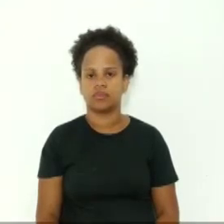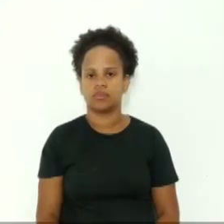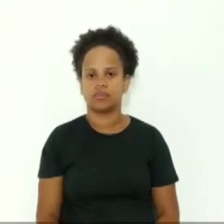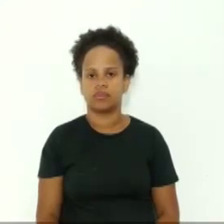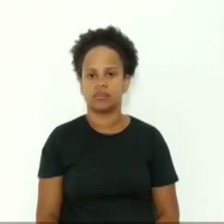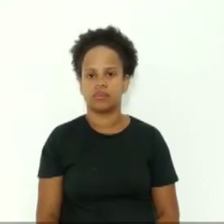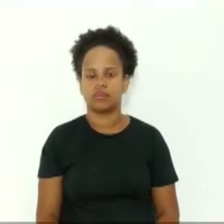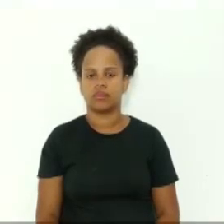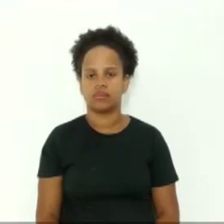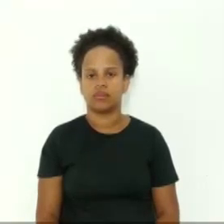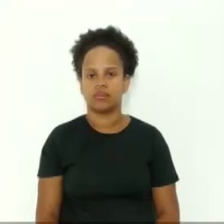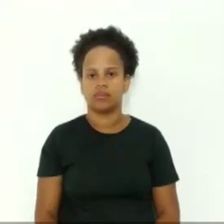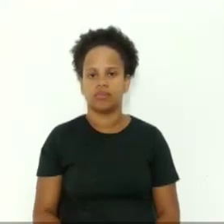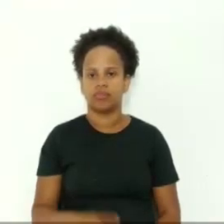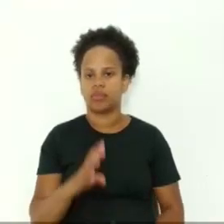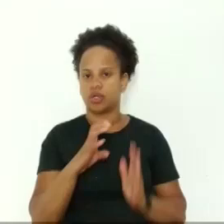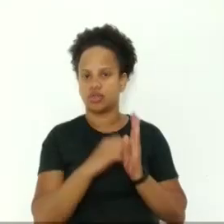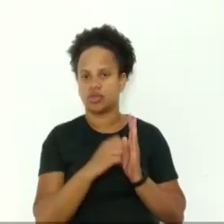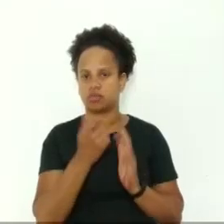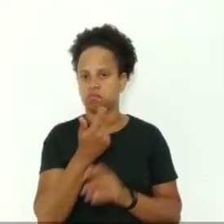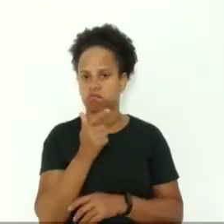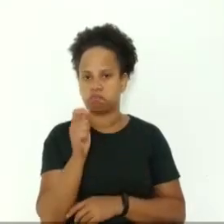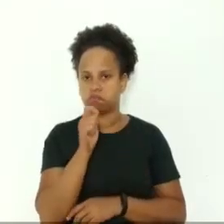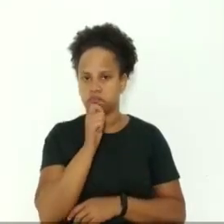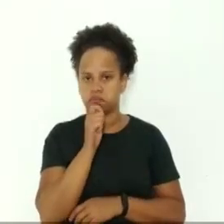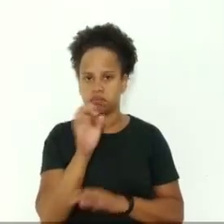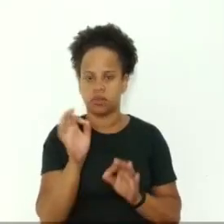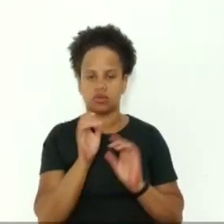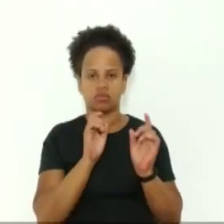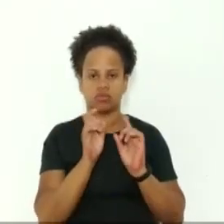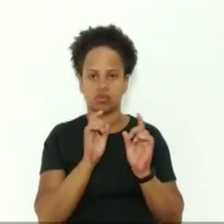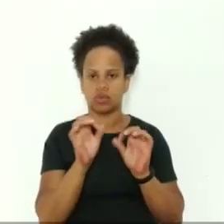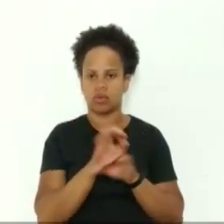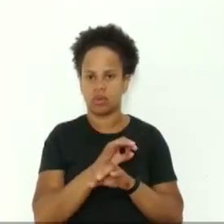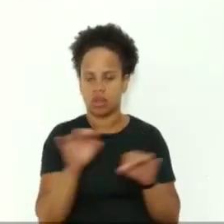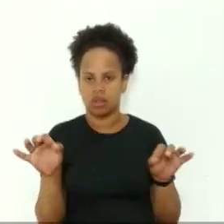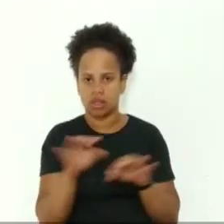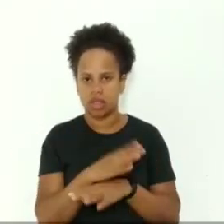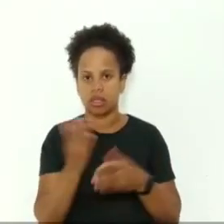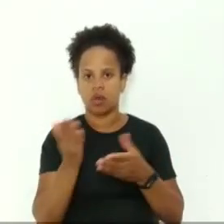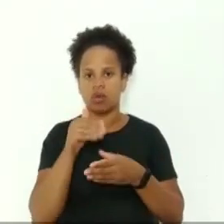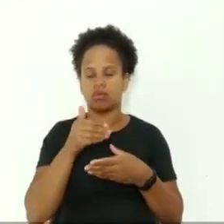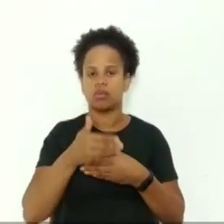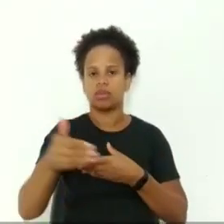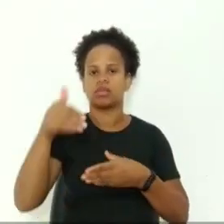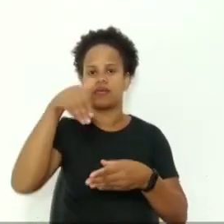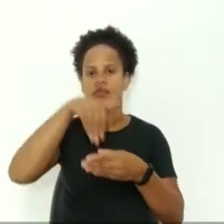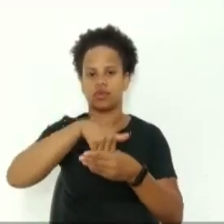Não temos nenhum inscrito, então, encerrada a discussão, vamos colocar em votação a matéria.